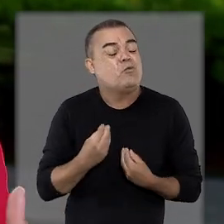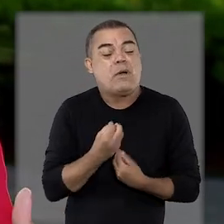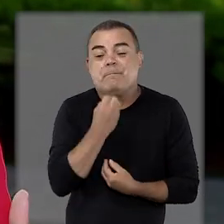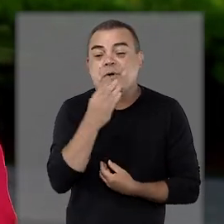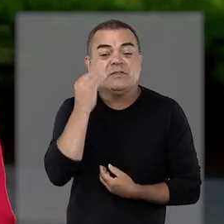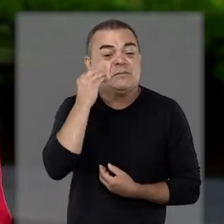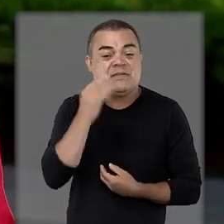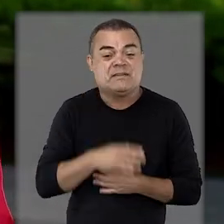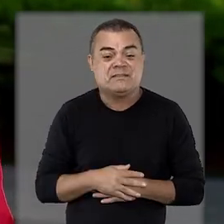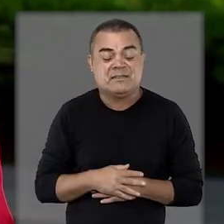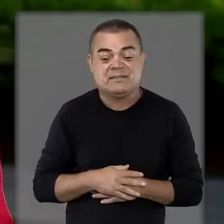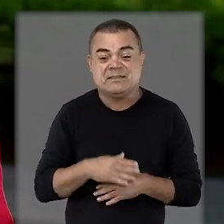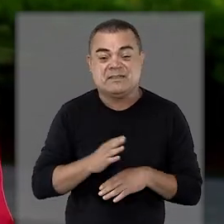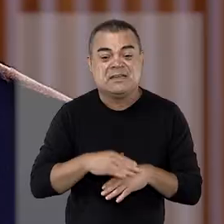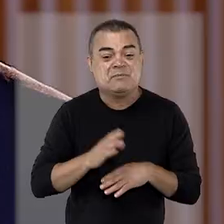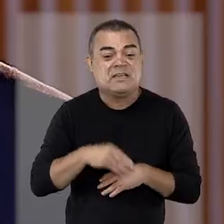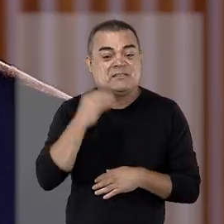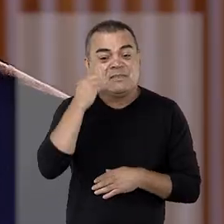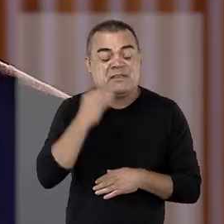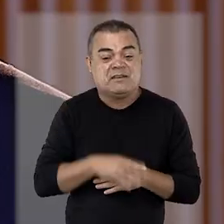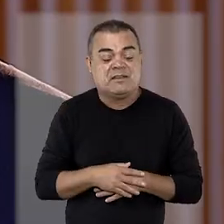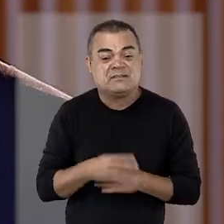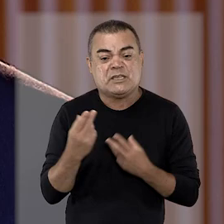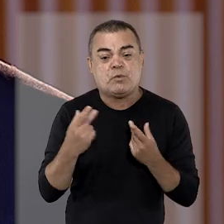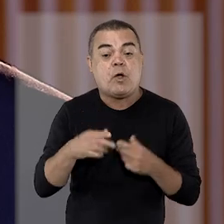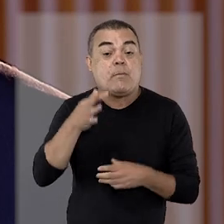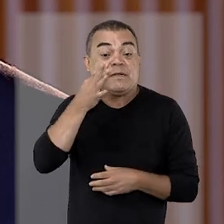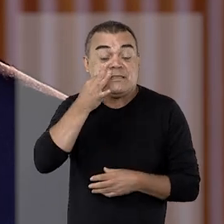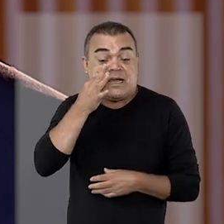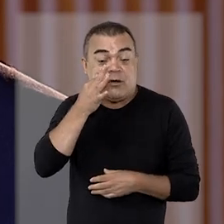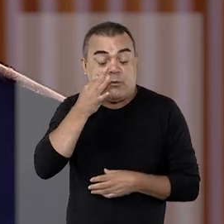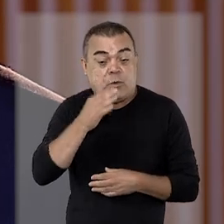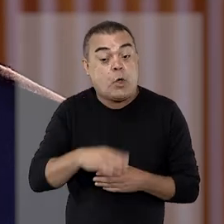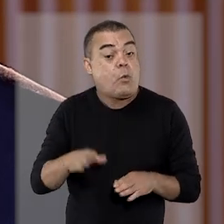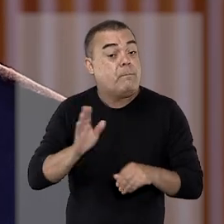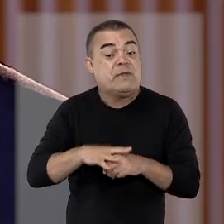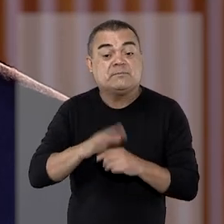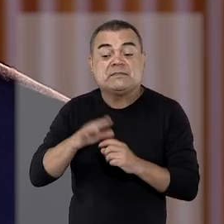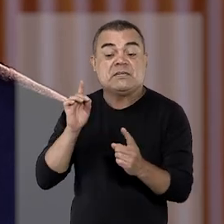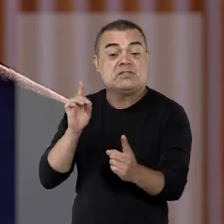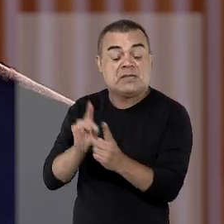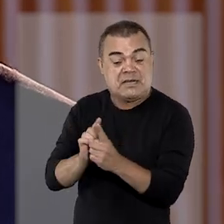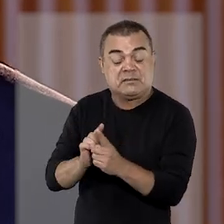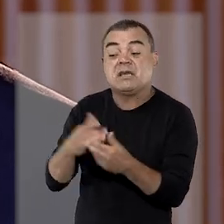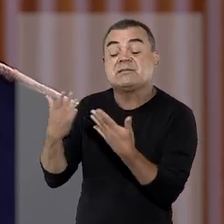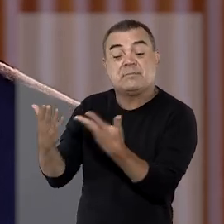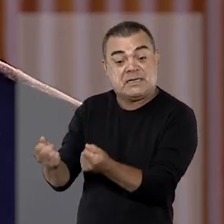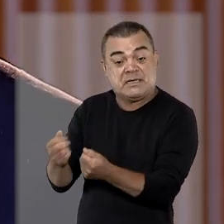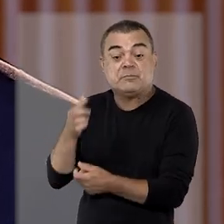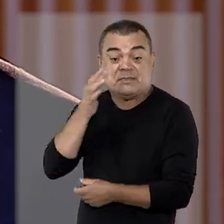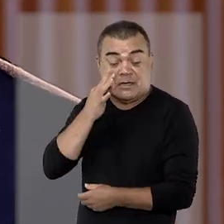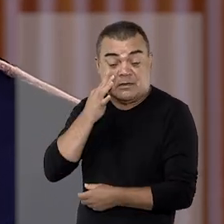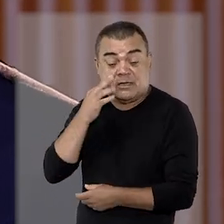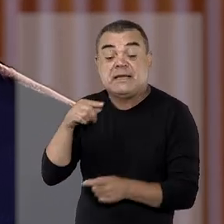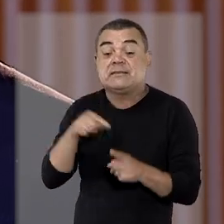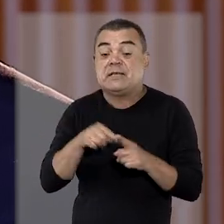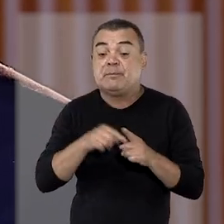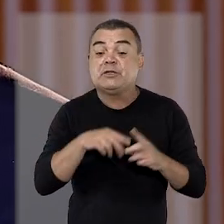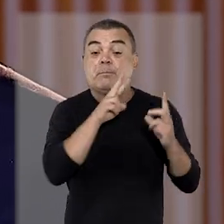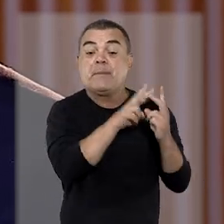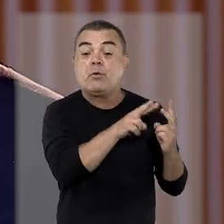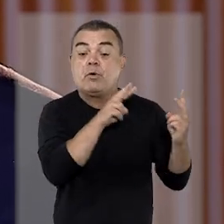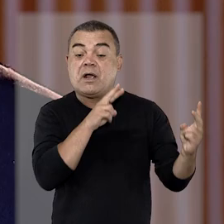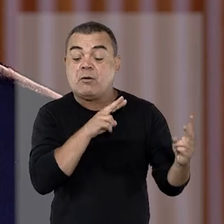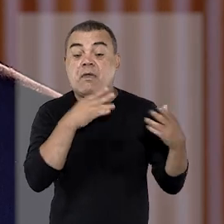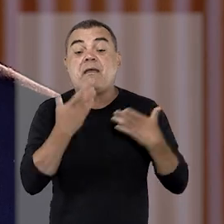tem uma excelente experiência no nosso balcão. É a mesma excelência do presencial. O mesmo atendimento que ele receberia aqui presencialmente, com